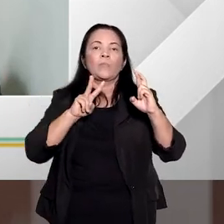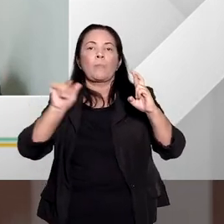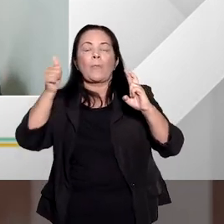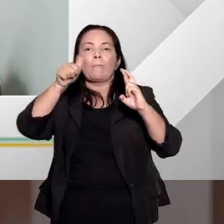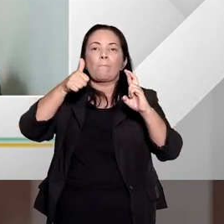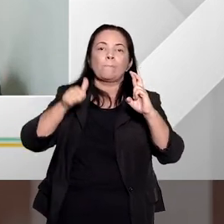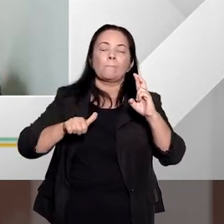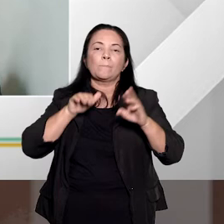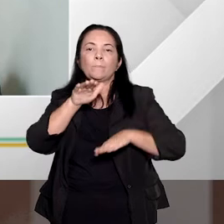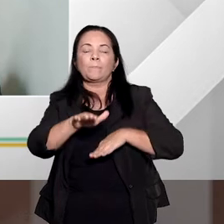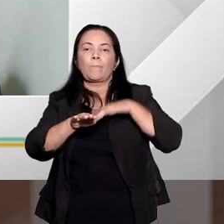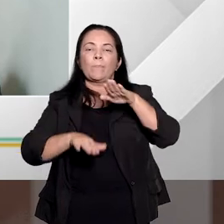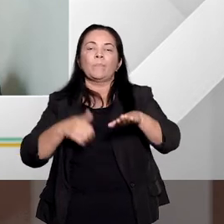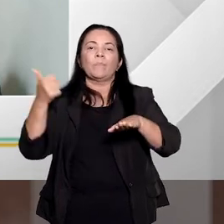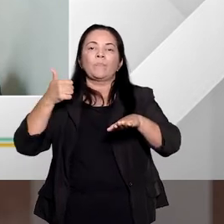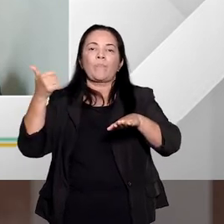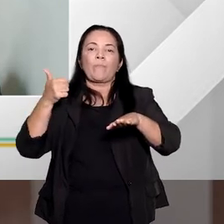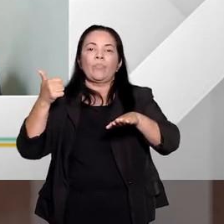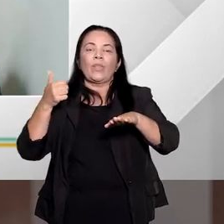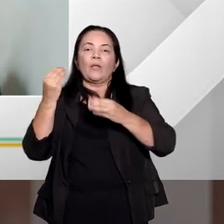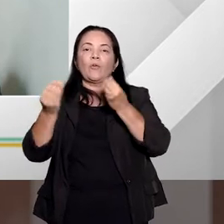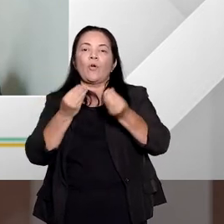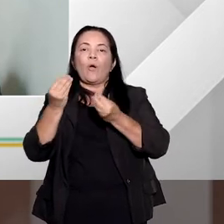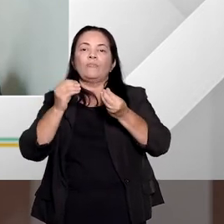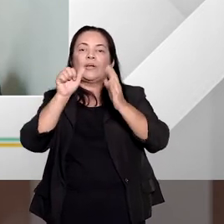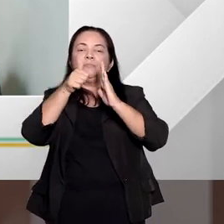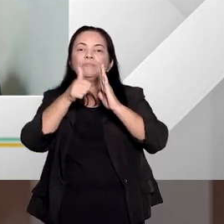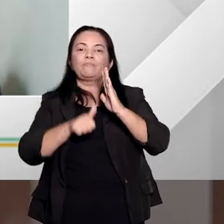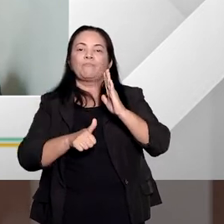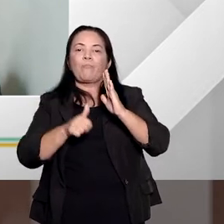dosimetria? Entra aí o critério da individualização?